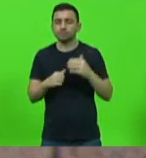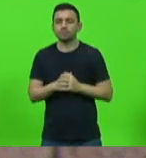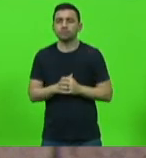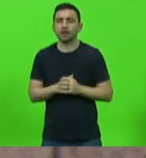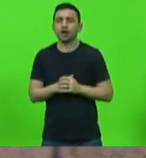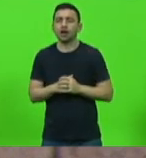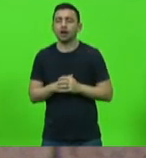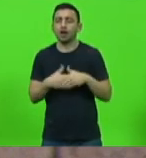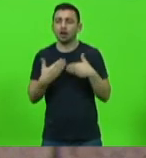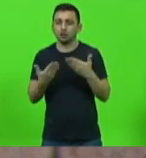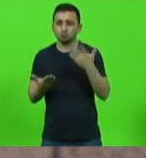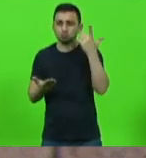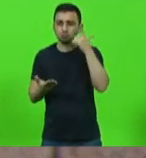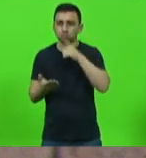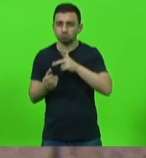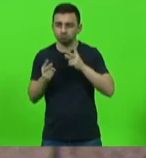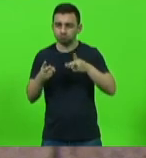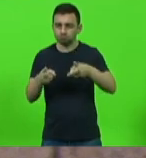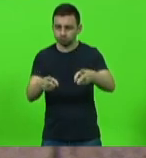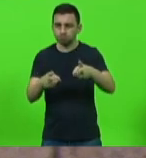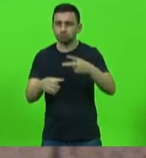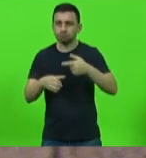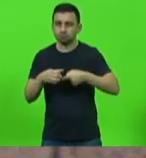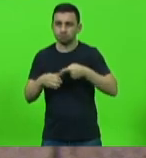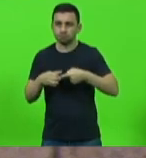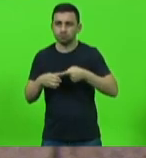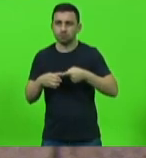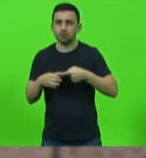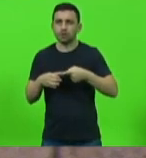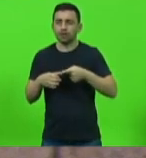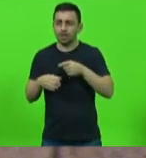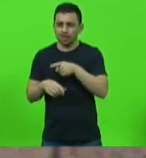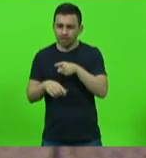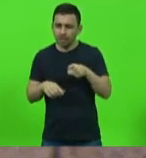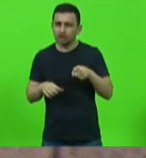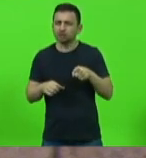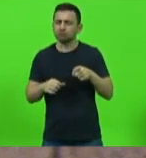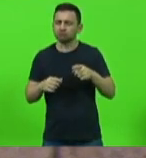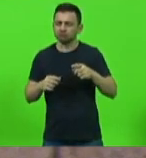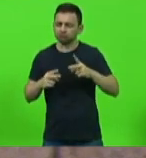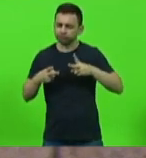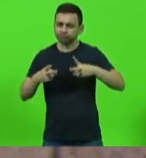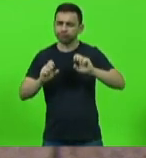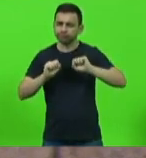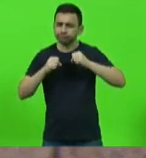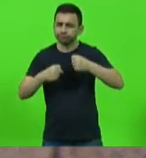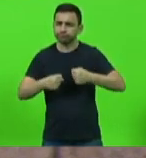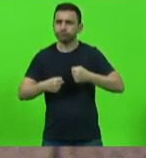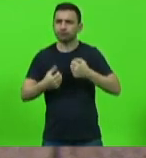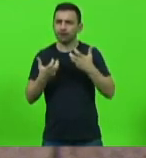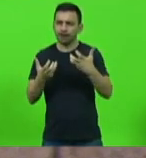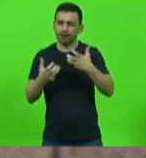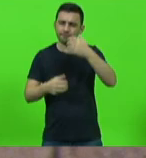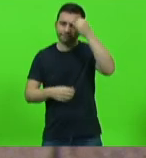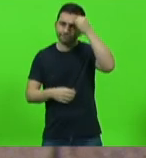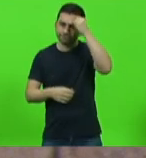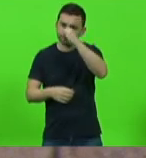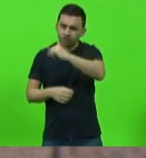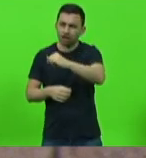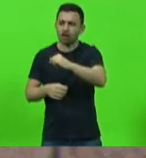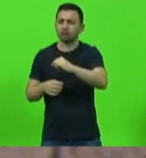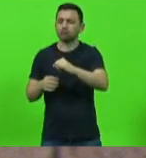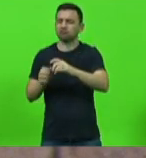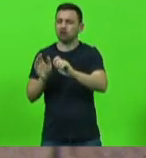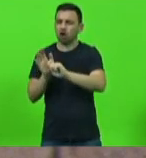transformou numa comissão permanente, tem procurado não só trabalhar na prevenção às drogas, e